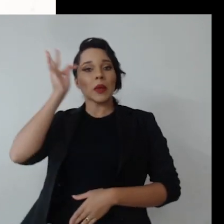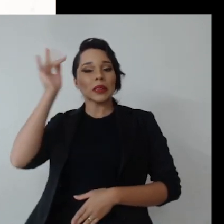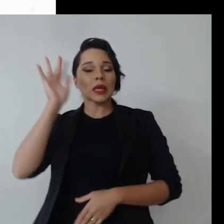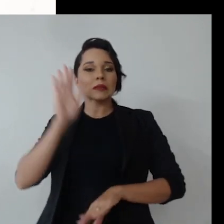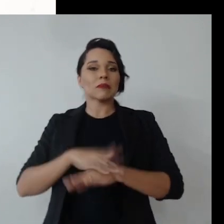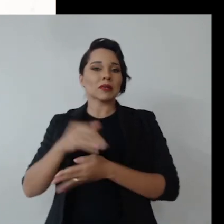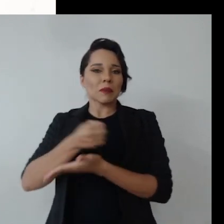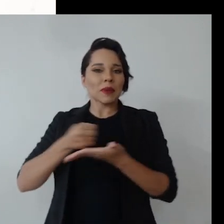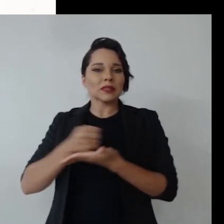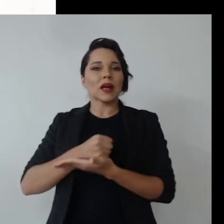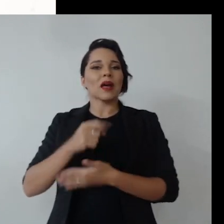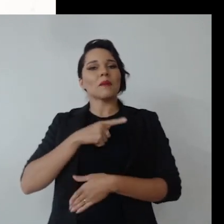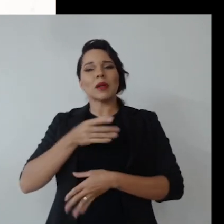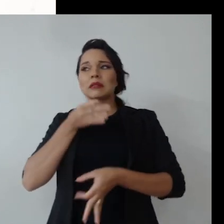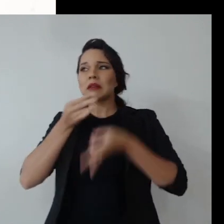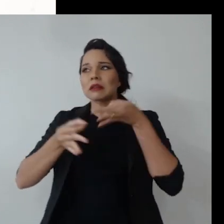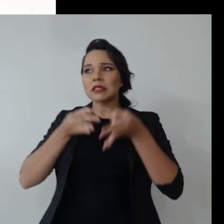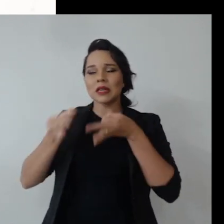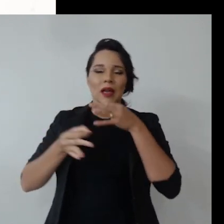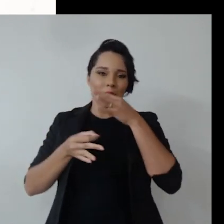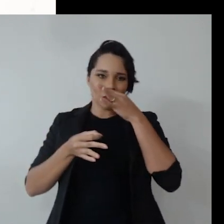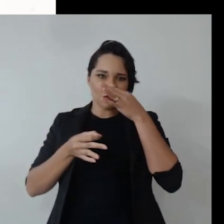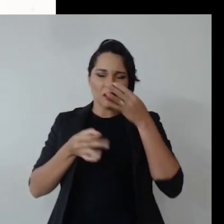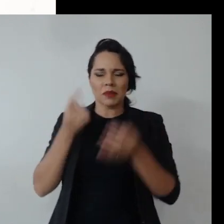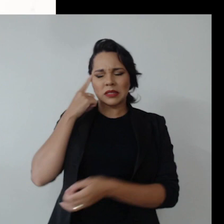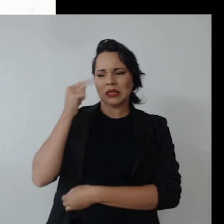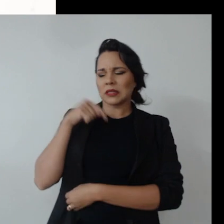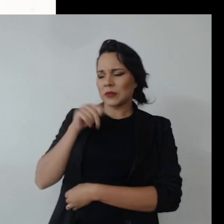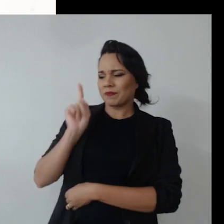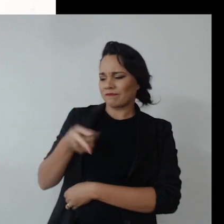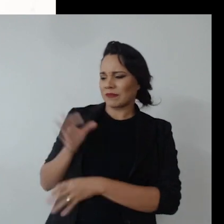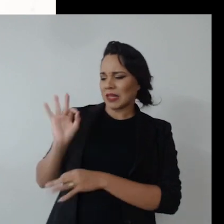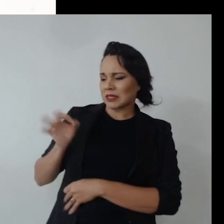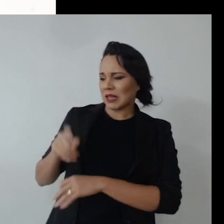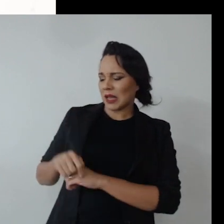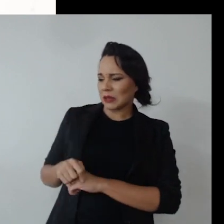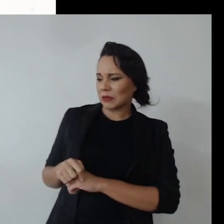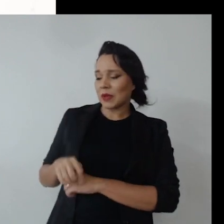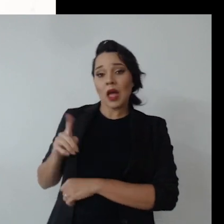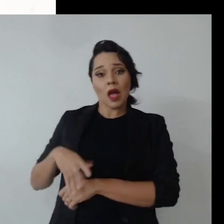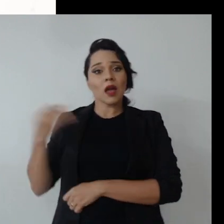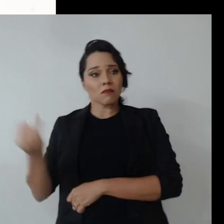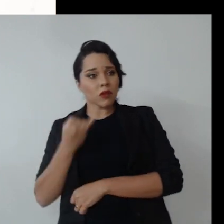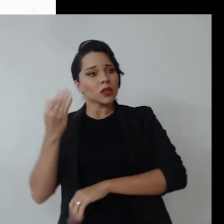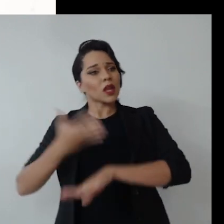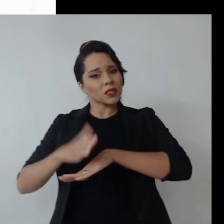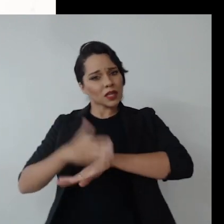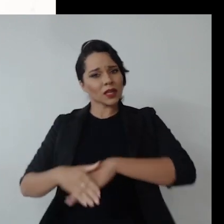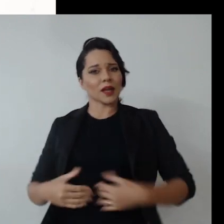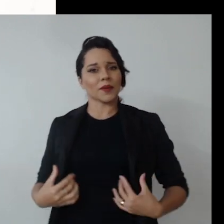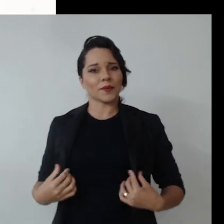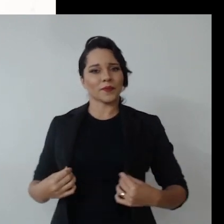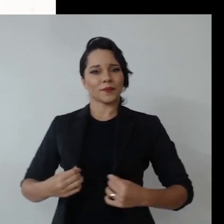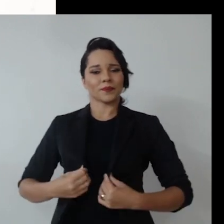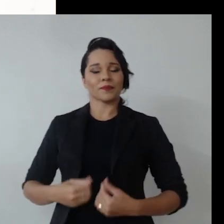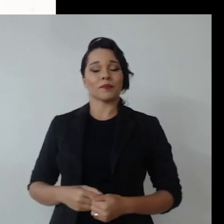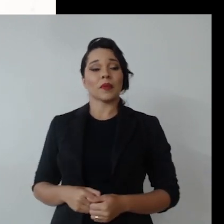vá fundamentar, minimamente para eles criticarem a área técnica. Pô, mas isso aqui é isso mesmo? Então é importante capacitar.